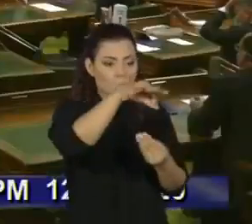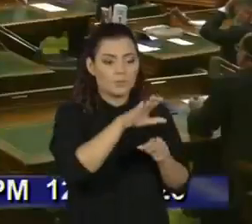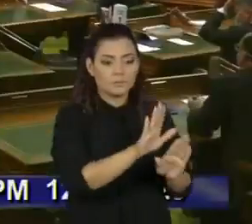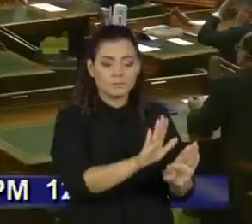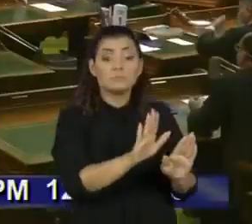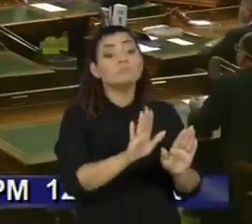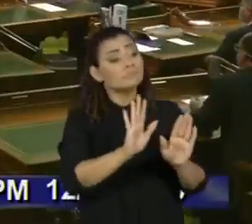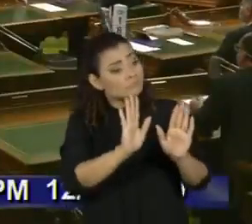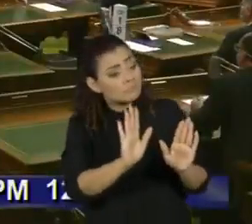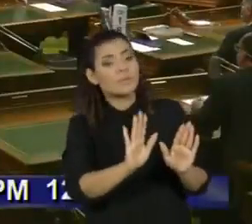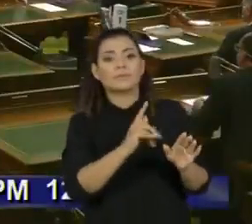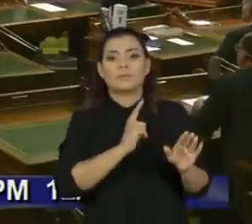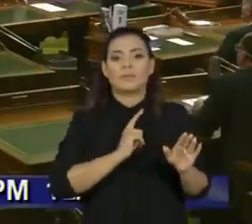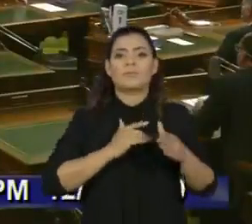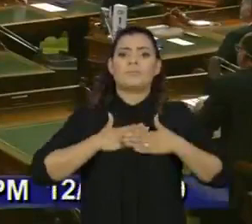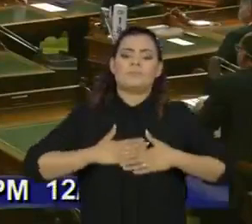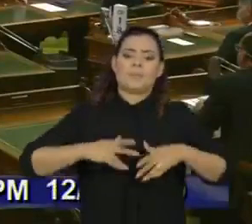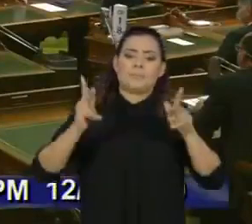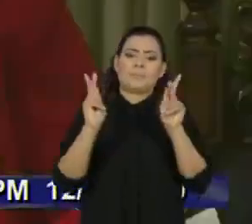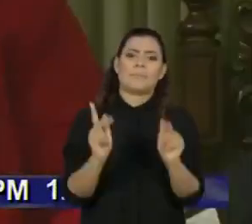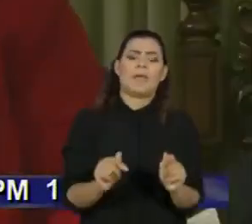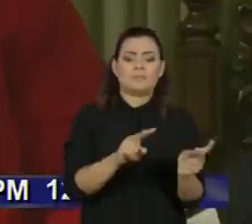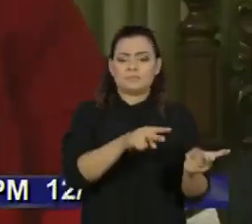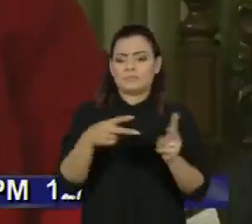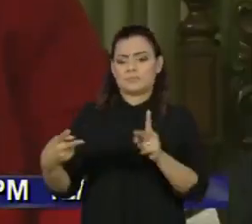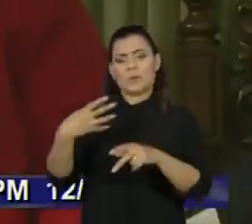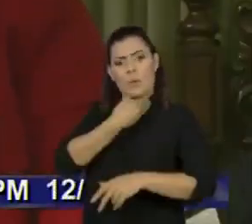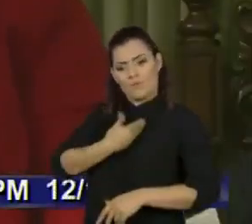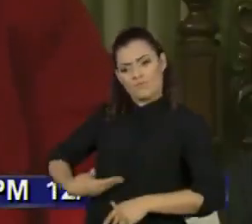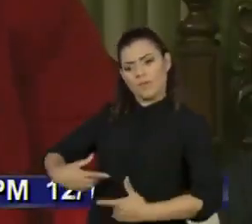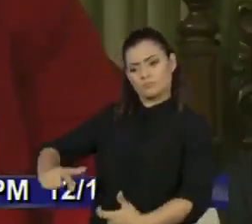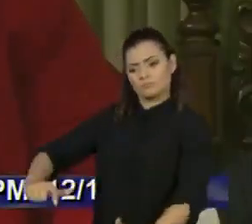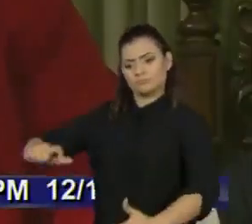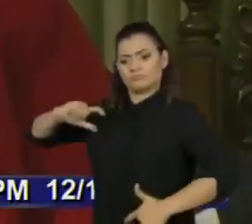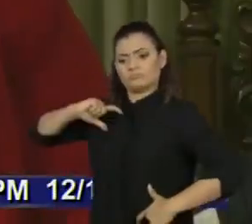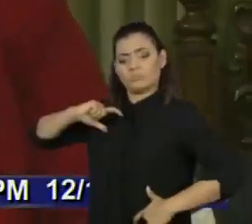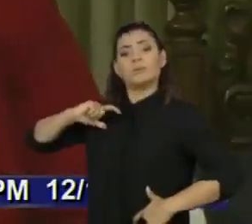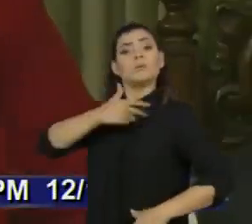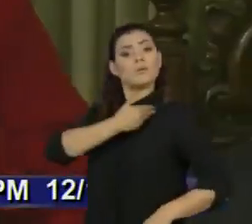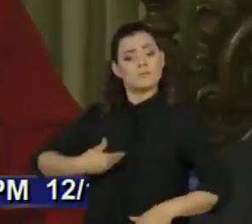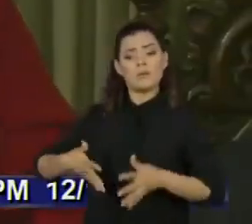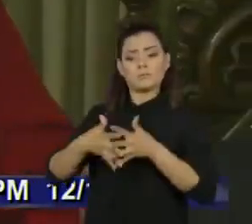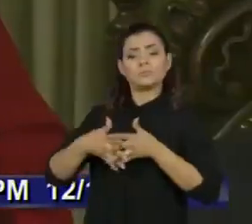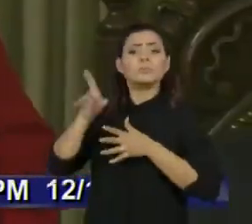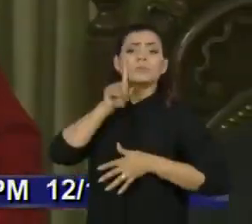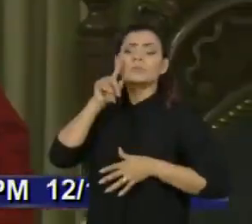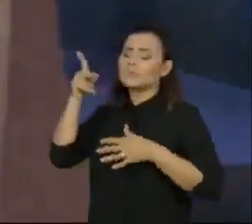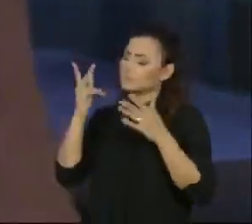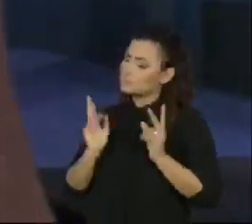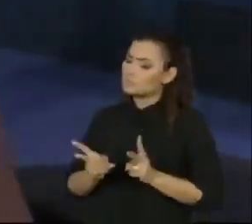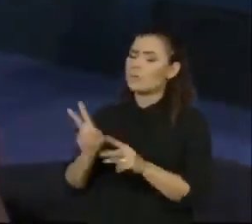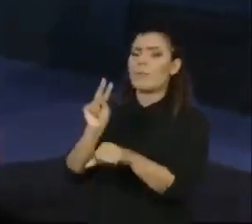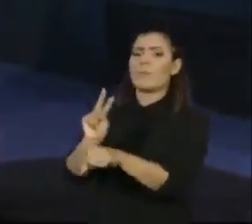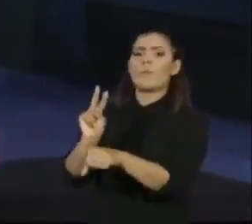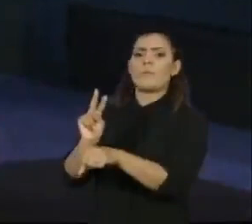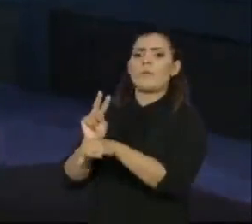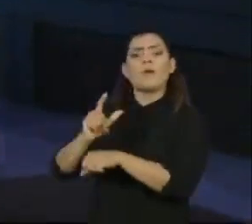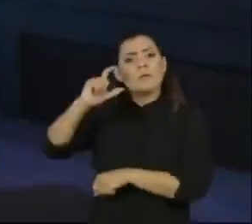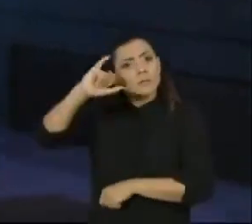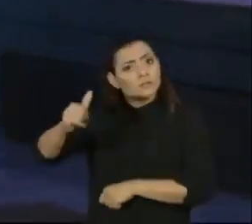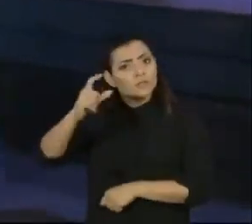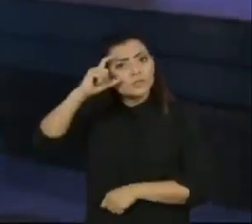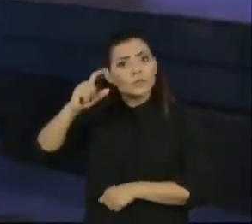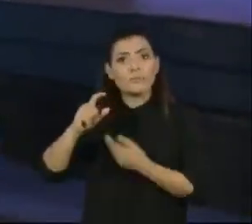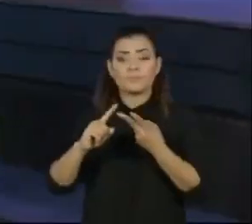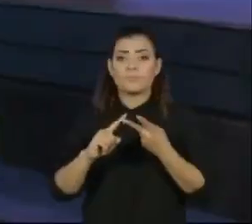incluindo a transferência pacífica do poder, o sistema de governo dos Estados Unidos permanece intacto. Joe Biden